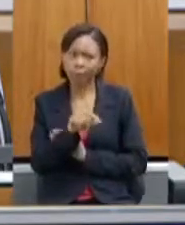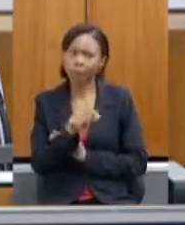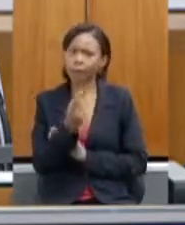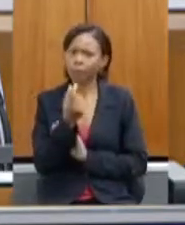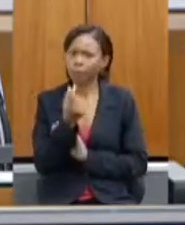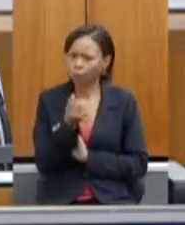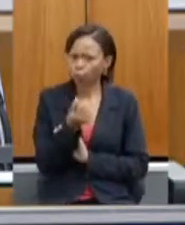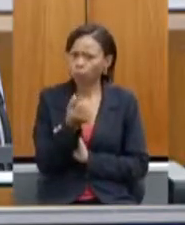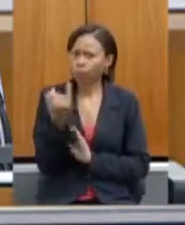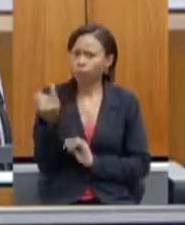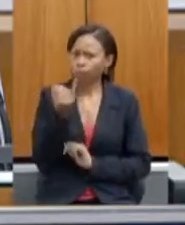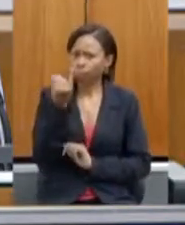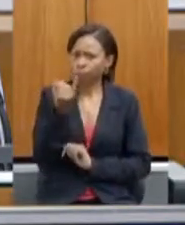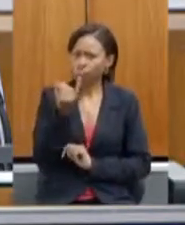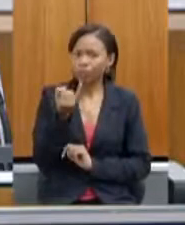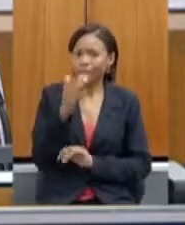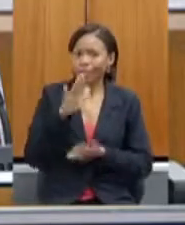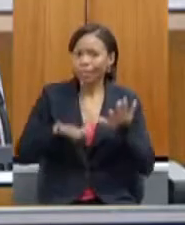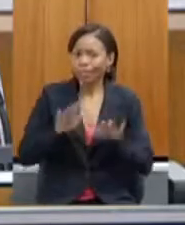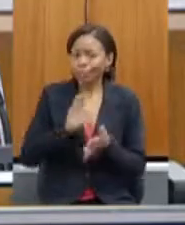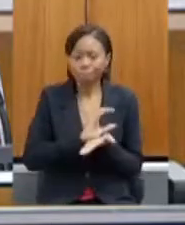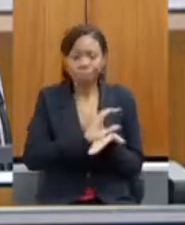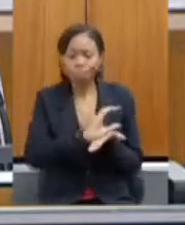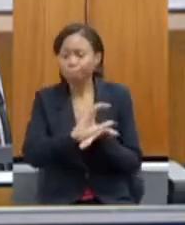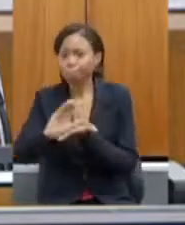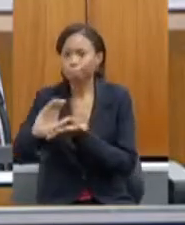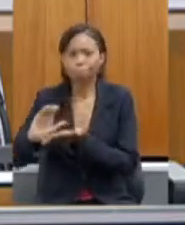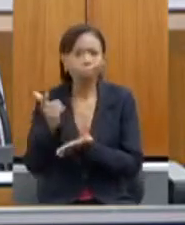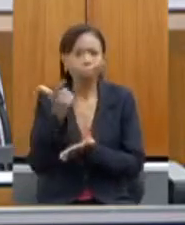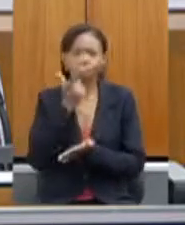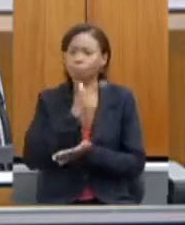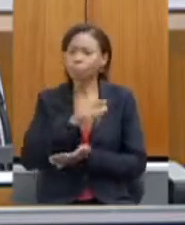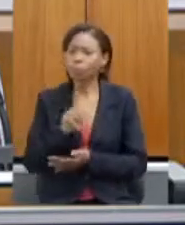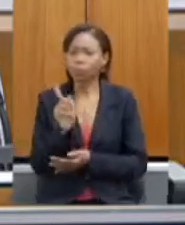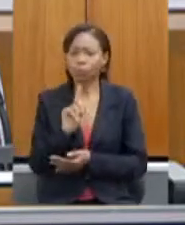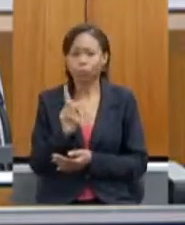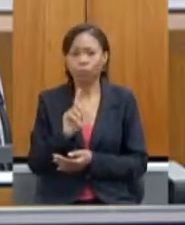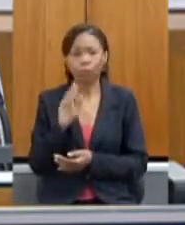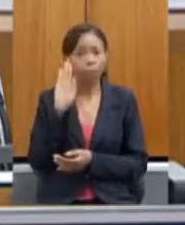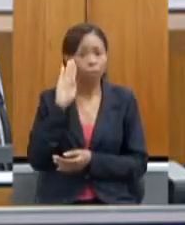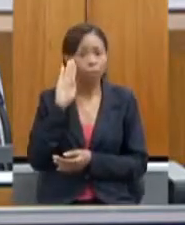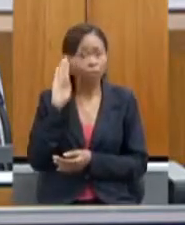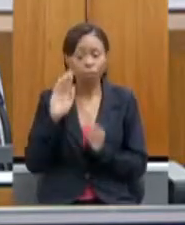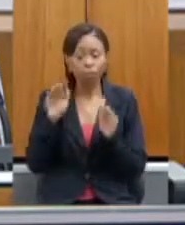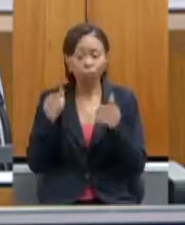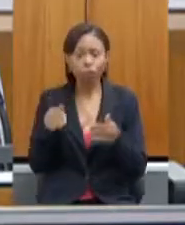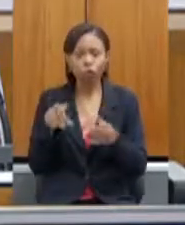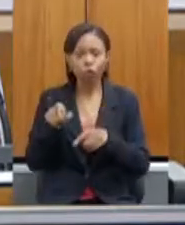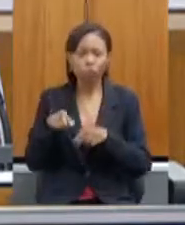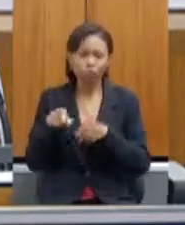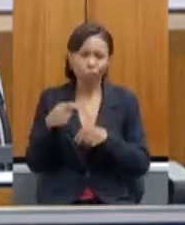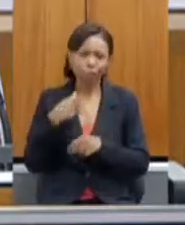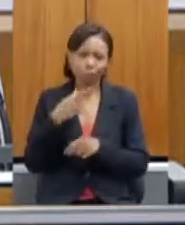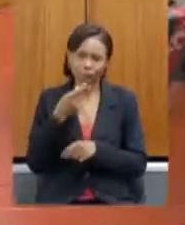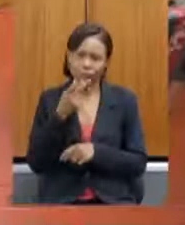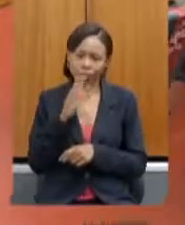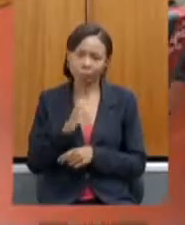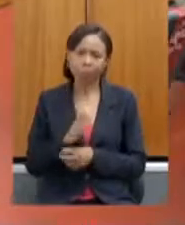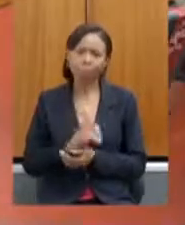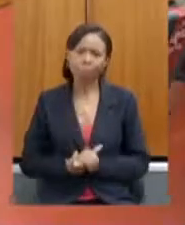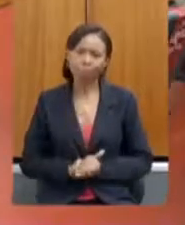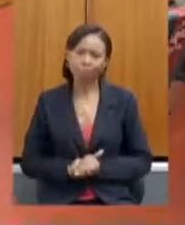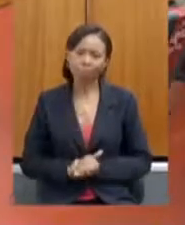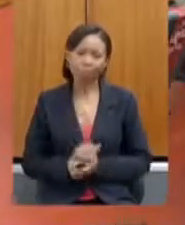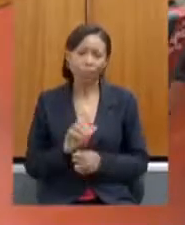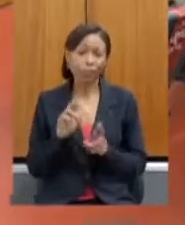conseguem ser alocados principalmente para essa questão fundiária como já já mencionei acho que é isso espero